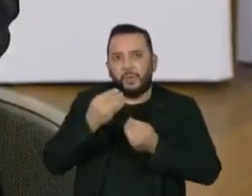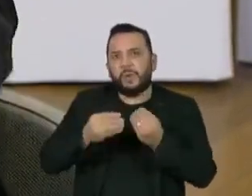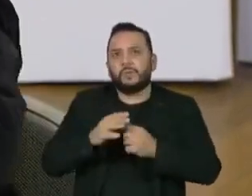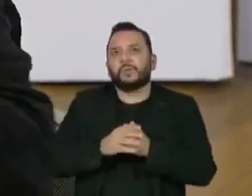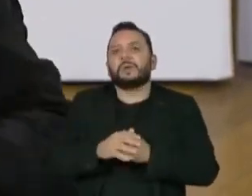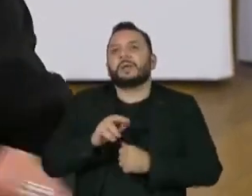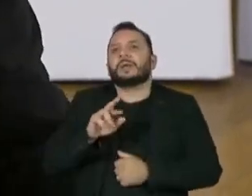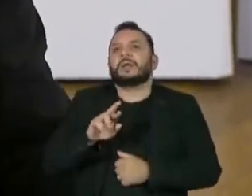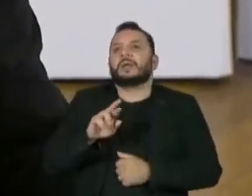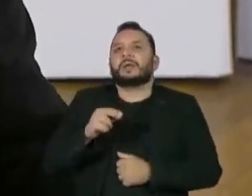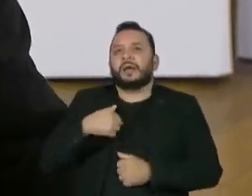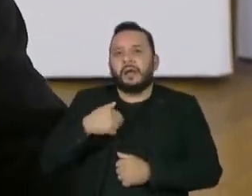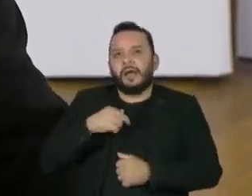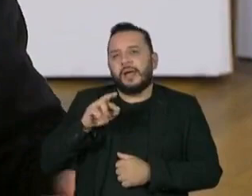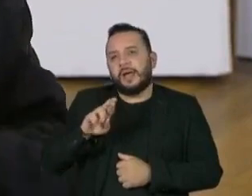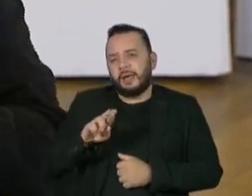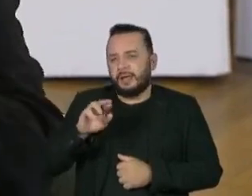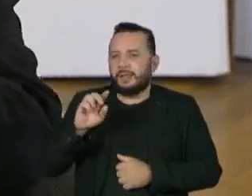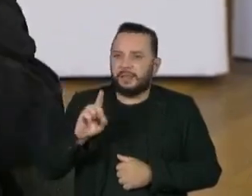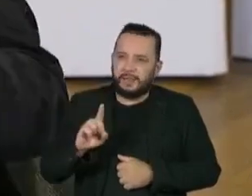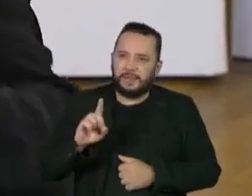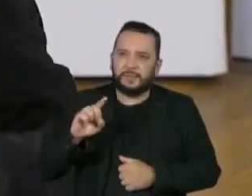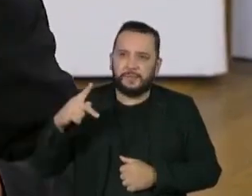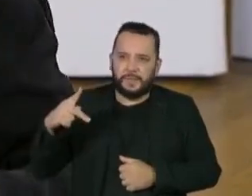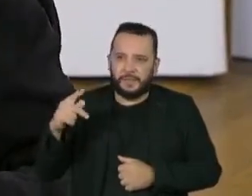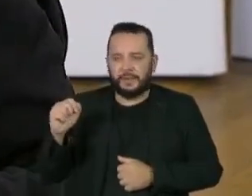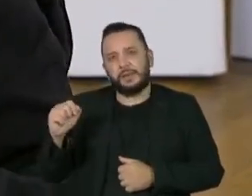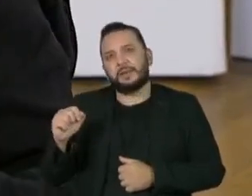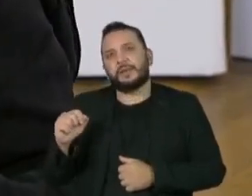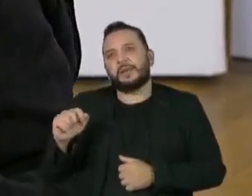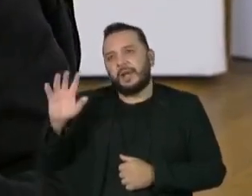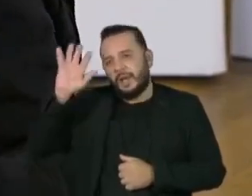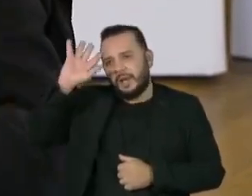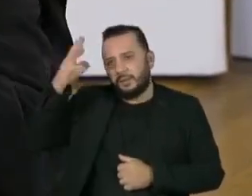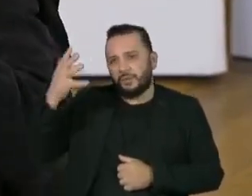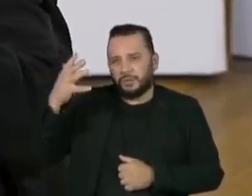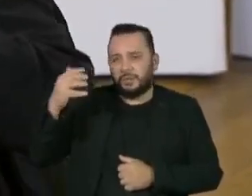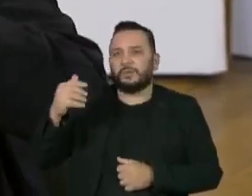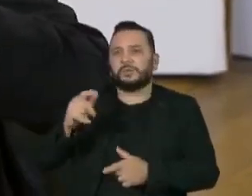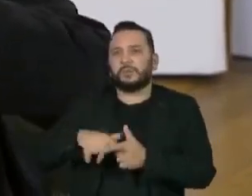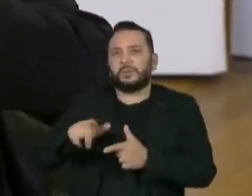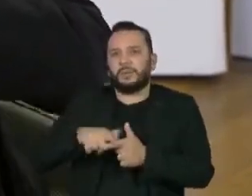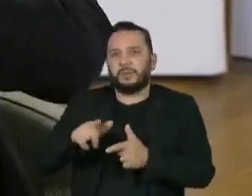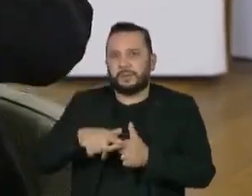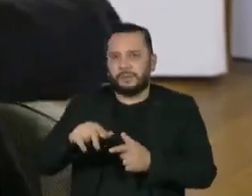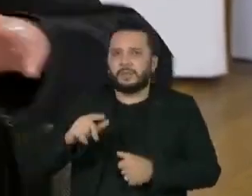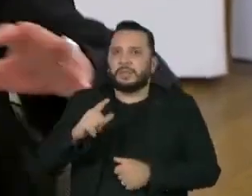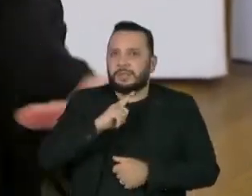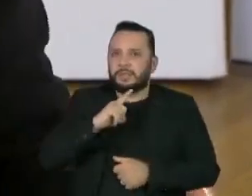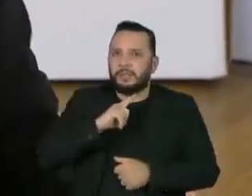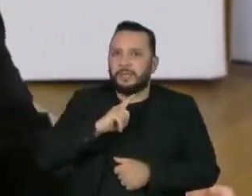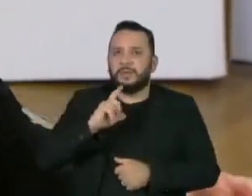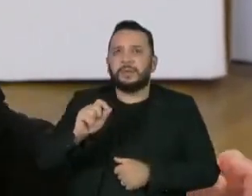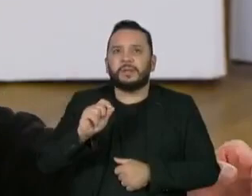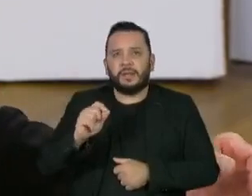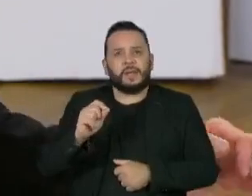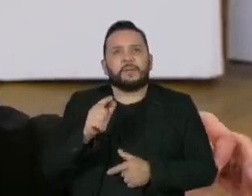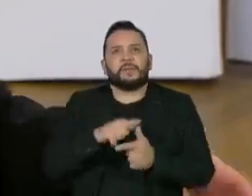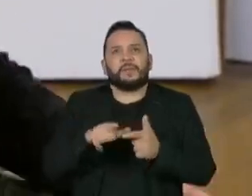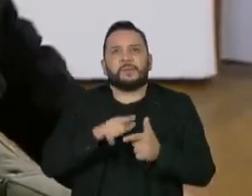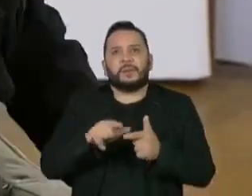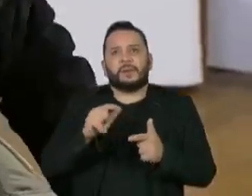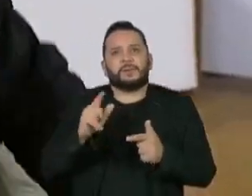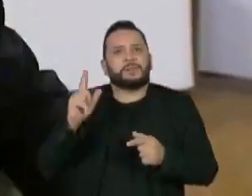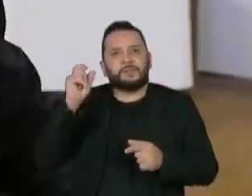resolução de problemas, RDP. Que a gente estuda lá na clínica, a gente coloca uma situação delicada,